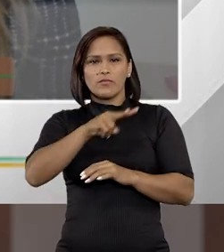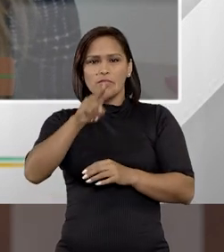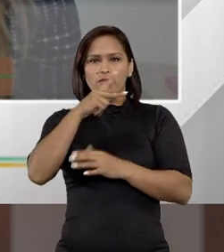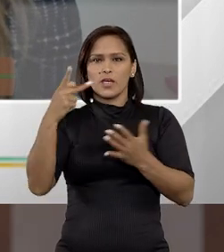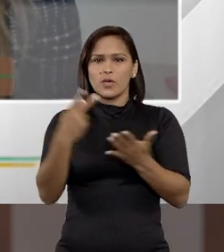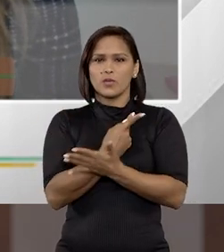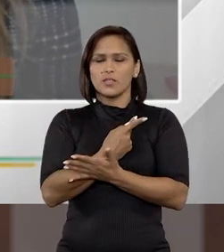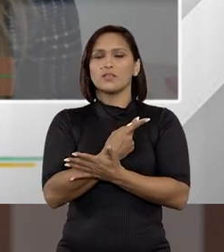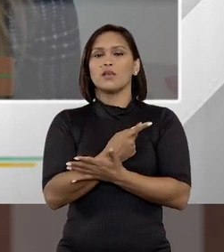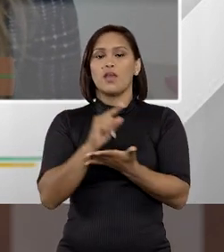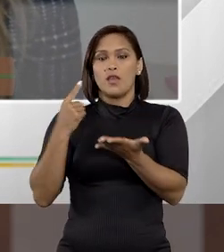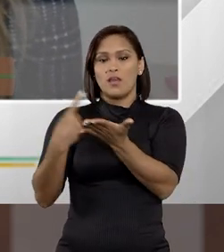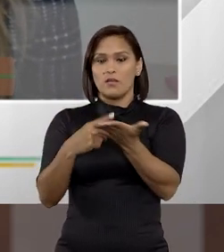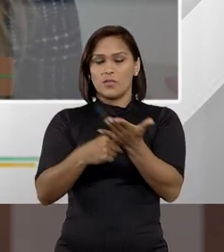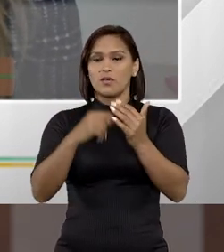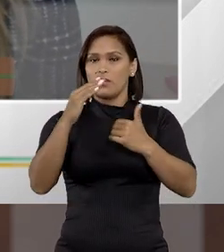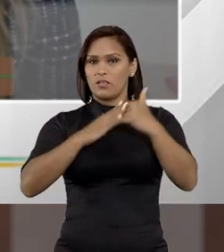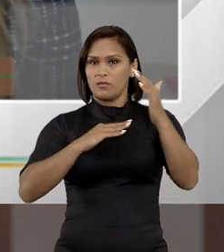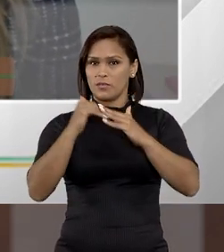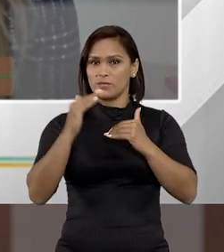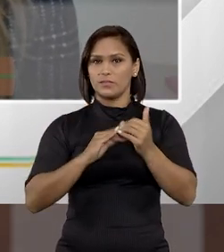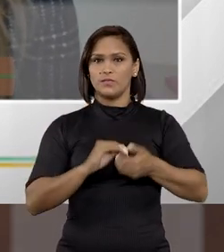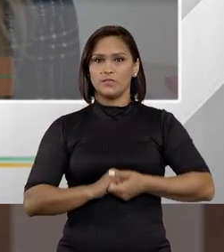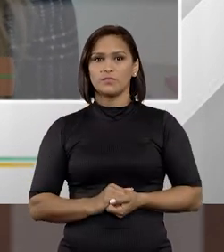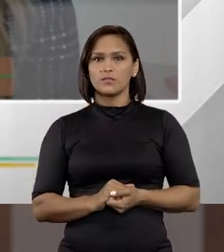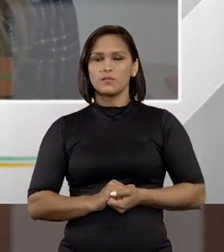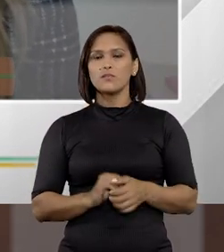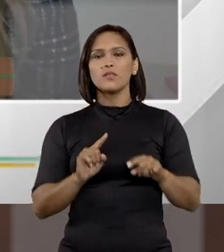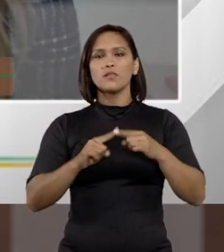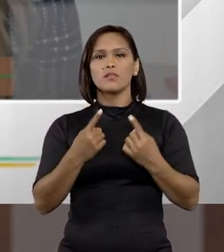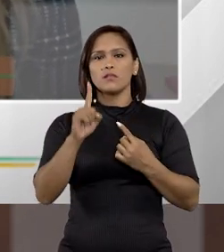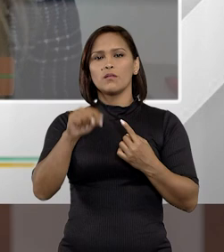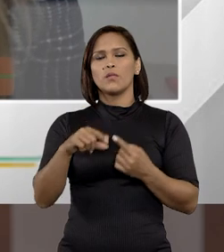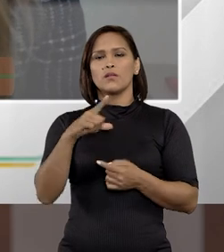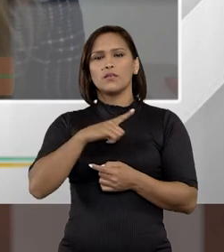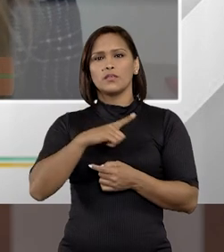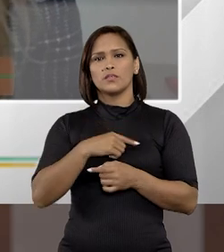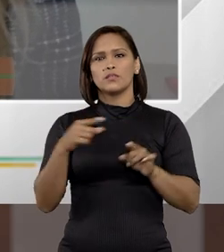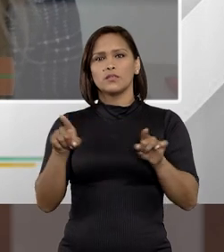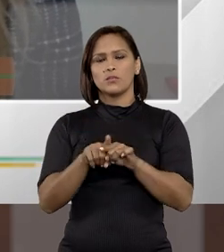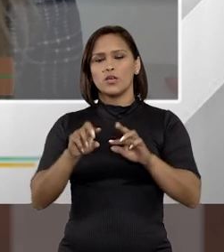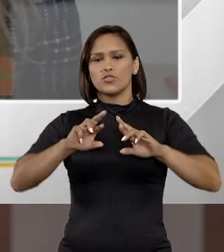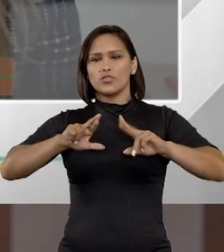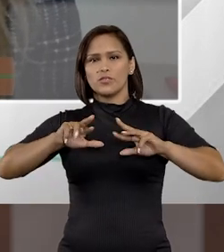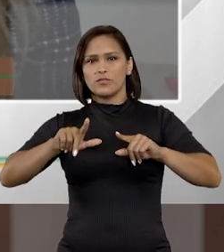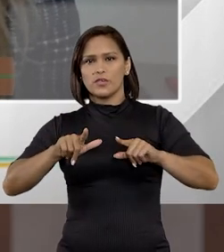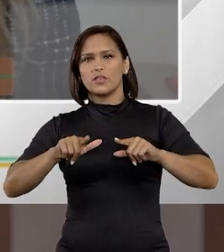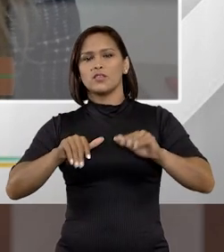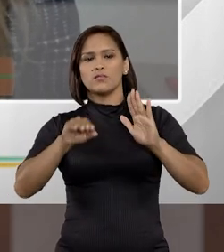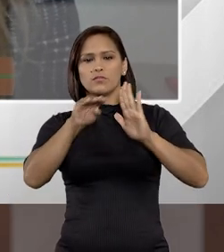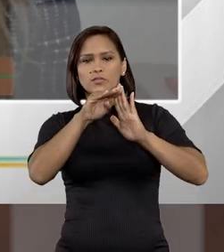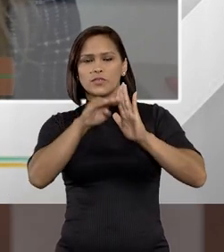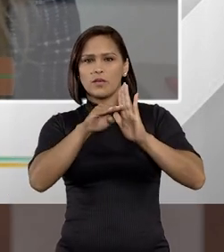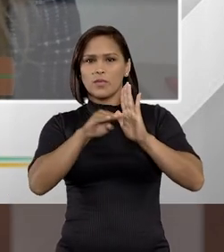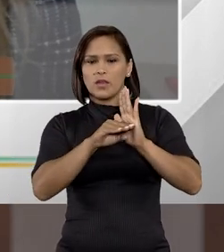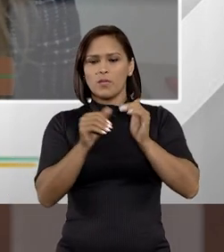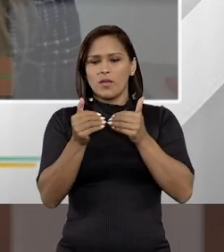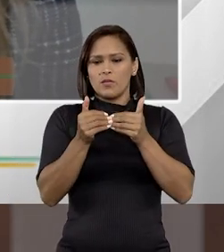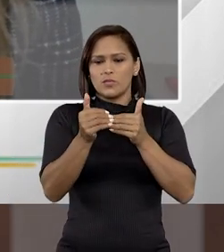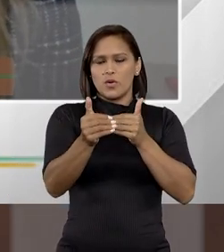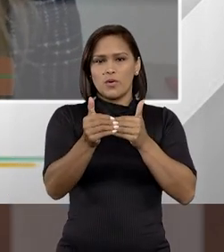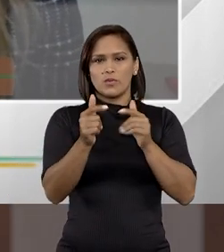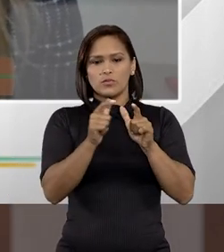esse dispositivo realmente sendo aplicado na prática. No mais, a gente tem aí também uma diferença de tabelamento para